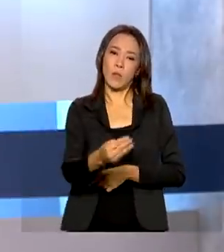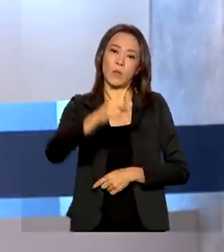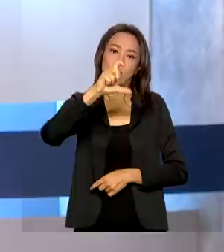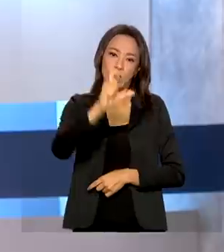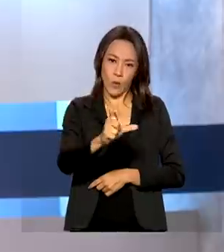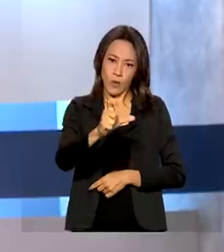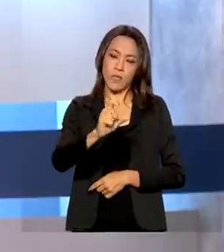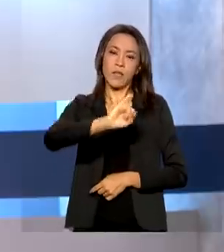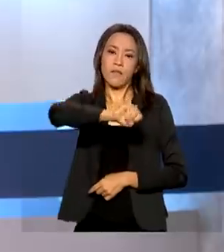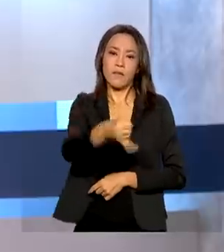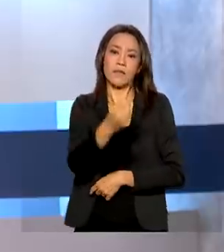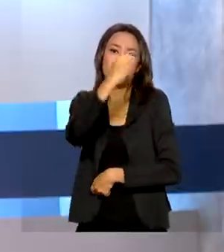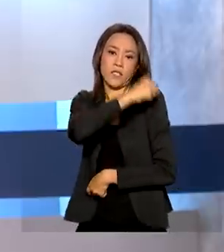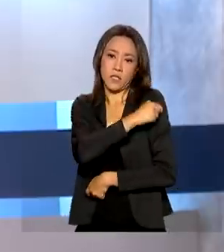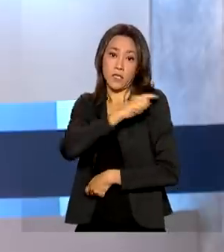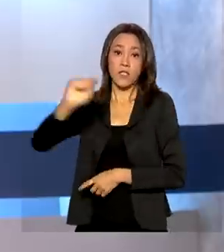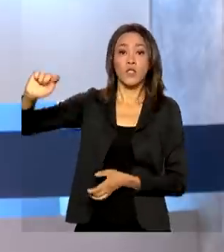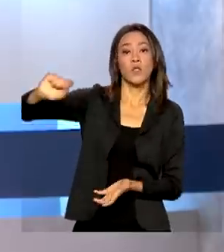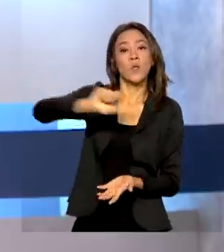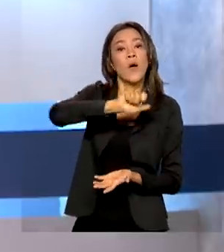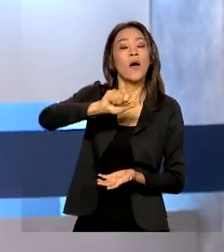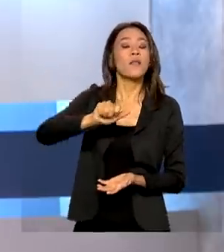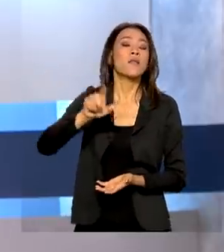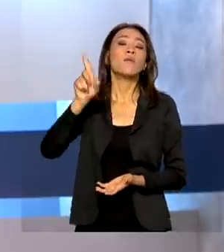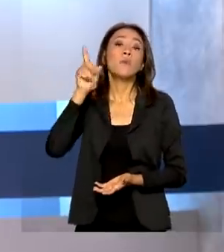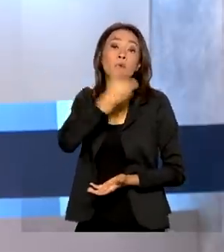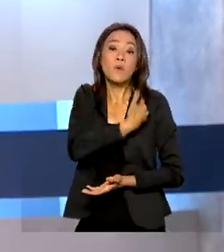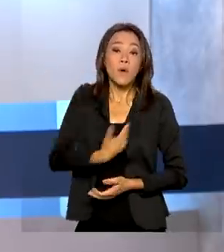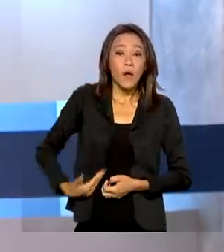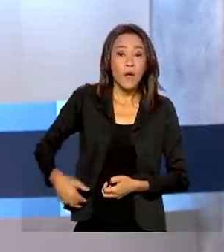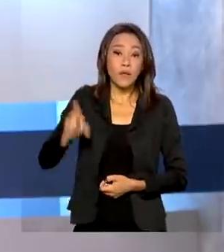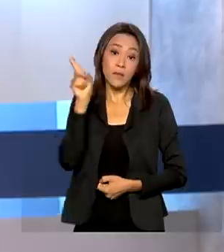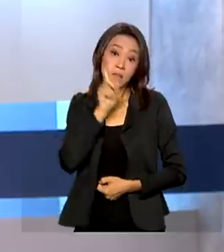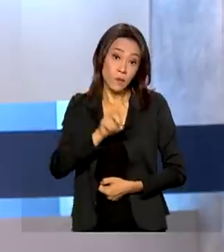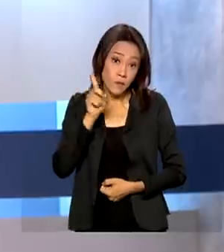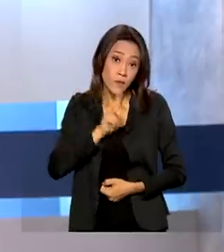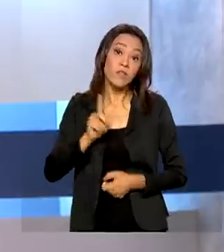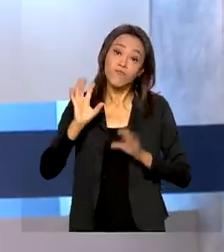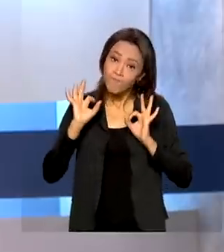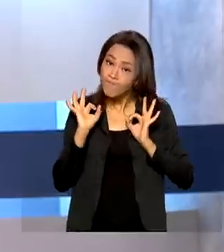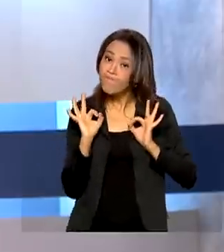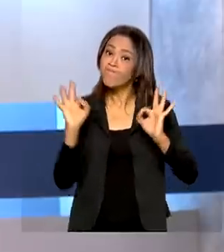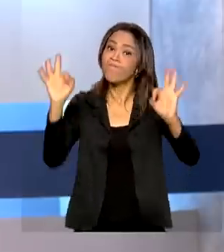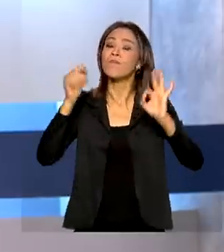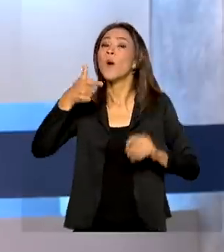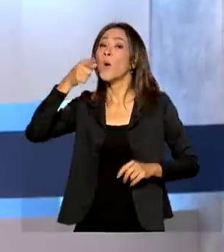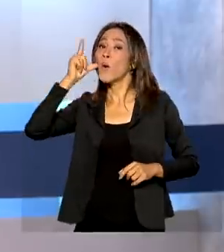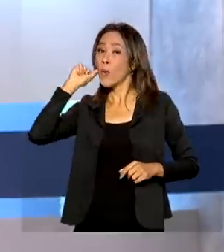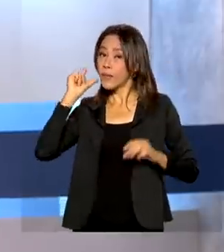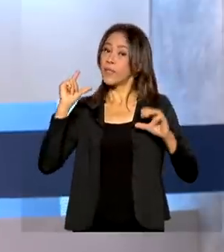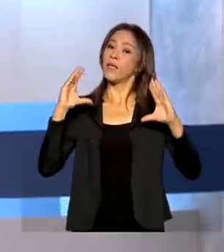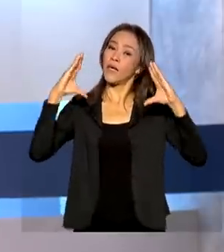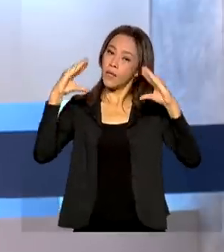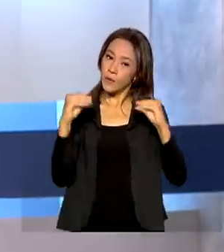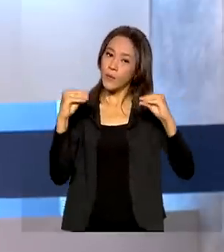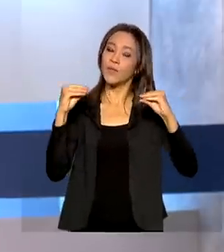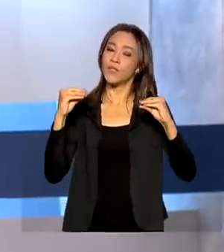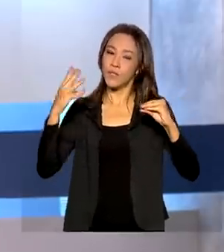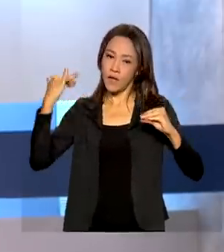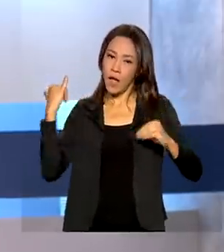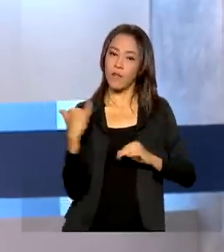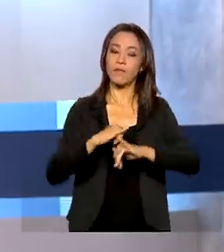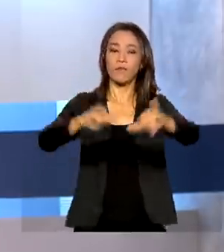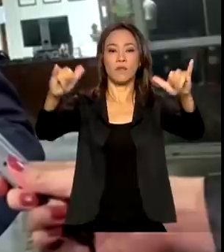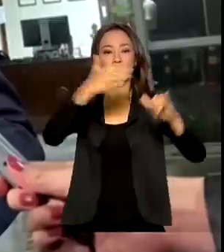vacina da Janssen doadas pelo governo dos Estados Unidos. A informação foi confirmada na noite de ontem pelo ministro da Saúde,